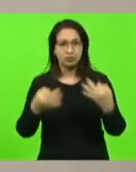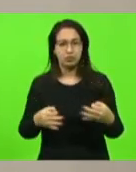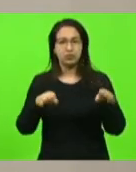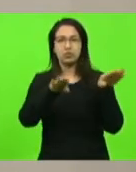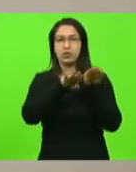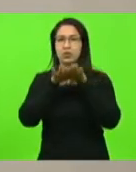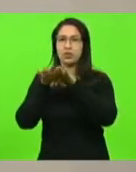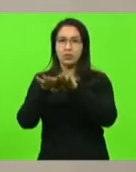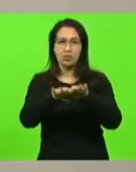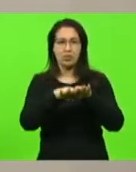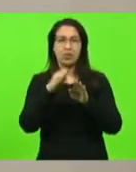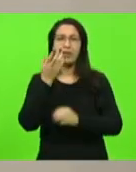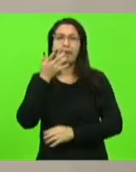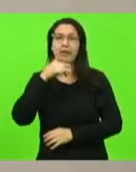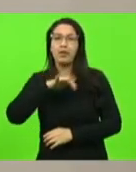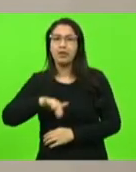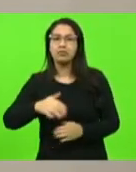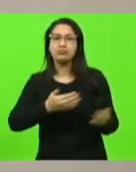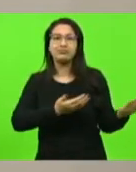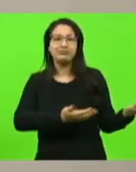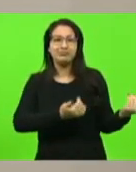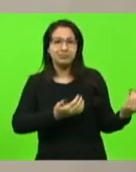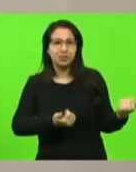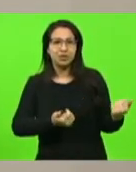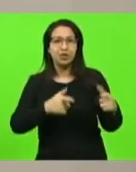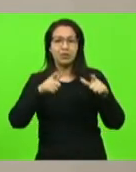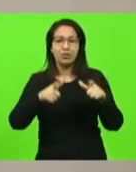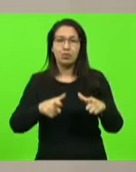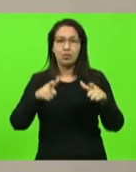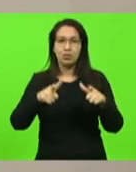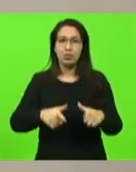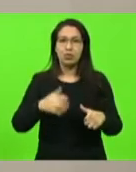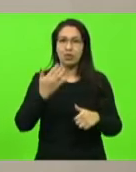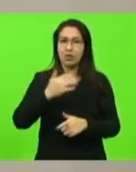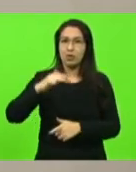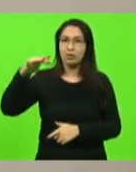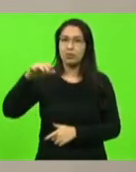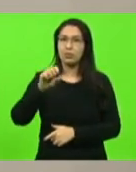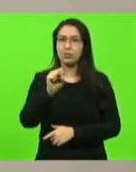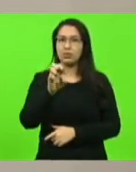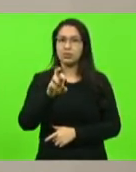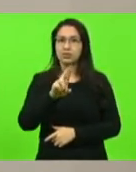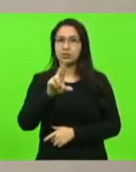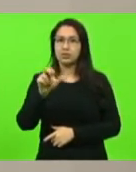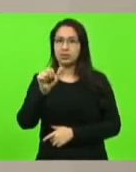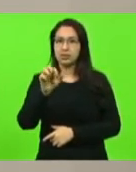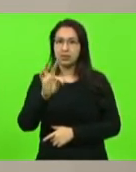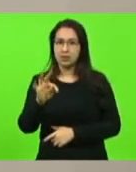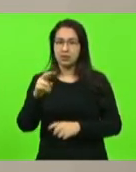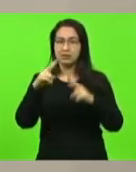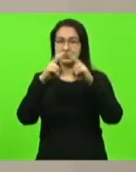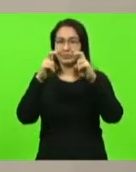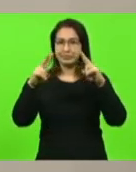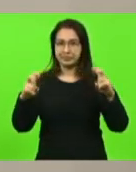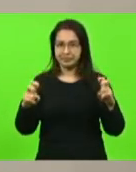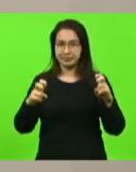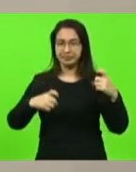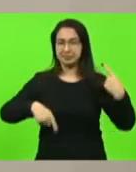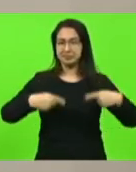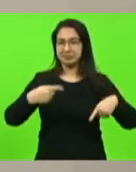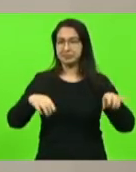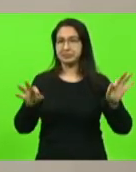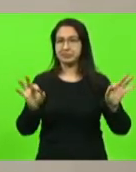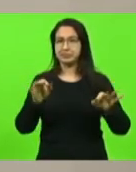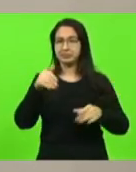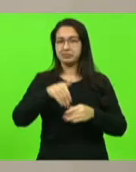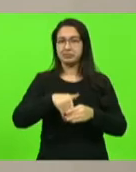jovens que residem na comunidade do Monte Serrat em Florianópolis. Em discussão. Não havendo quem queira discutir, em